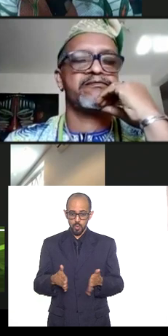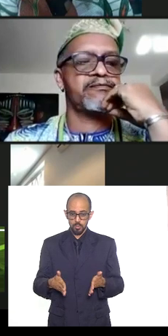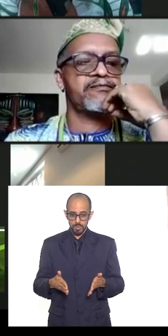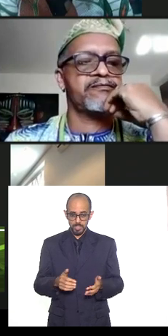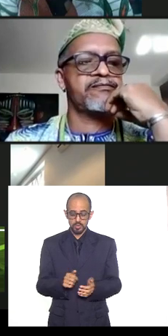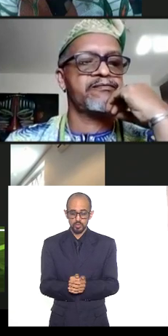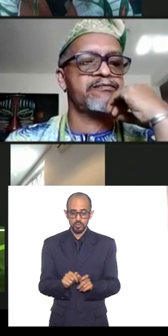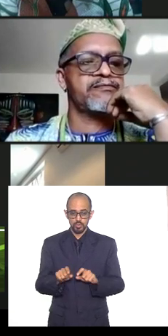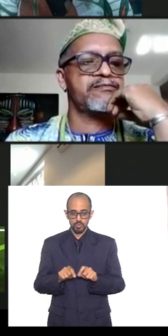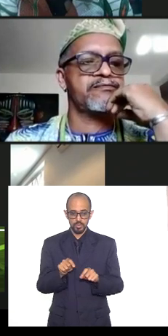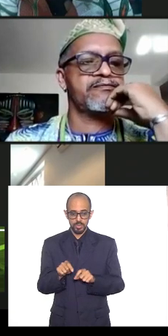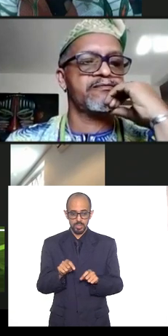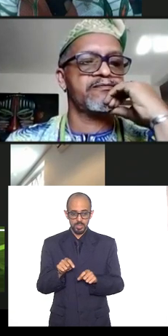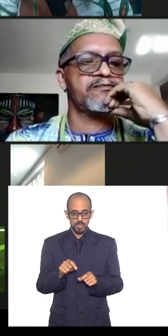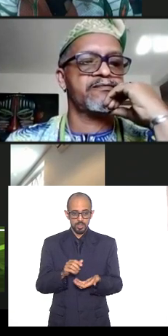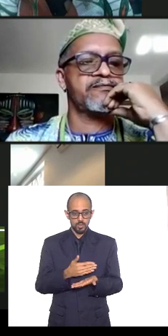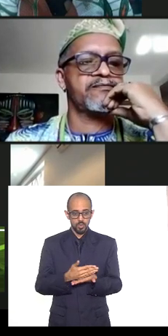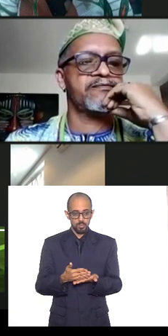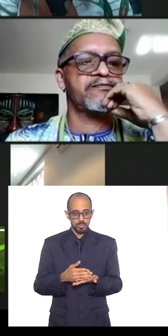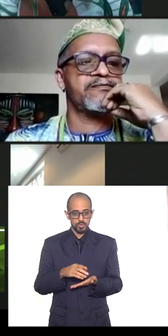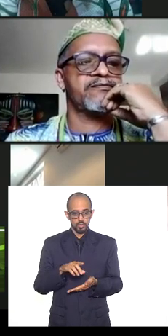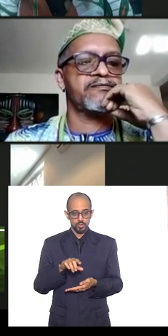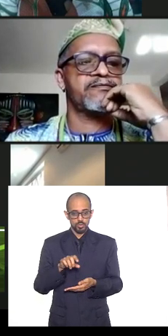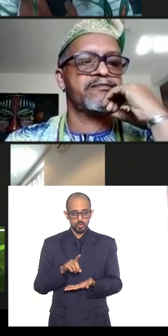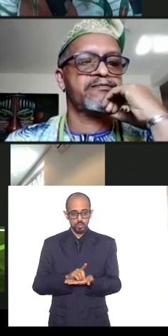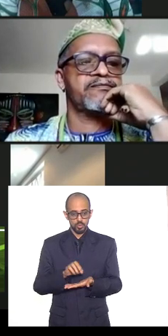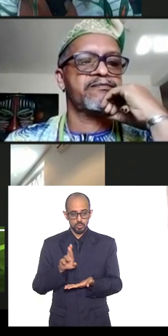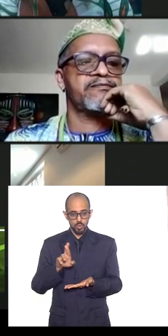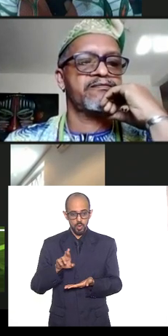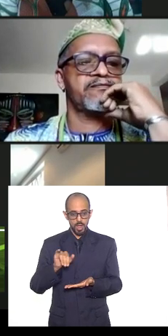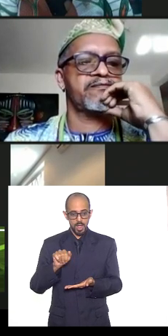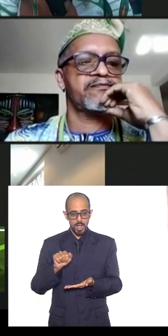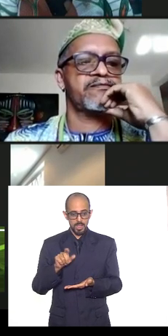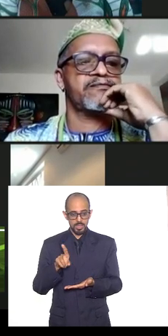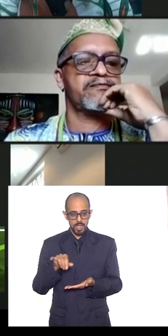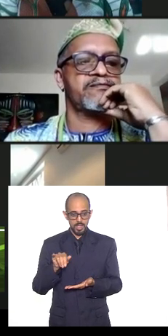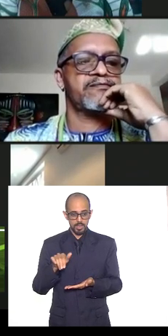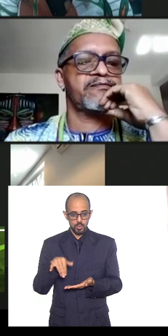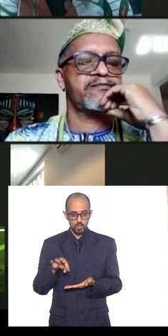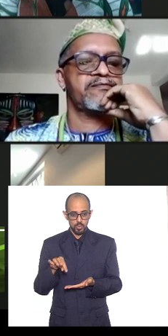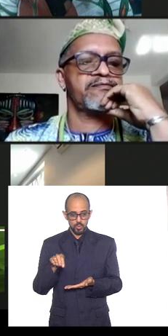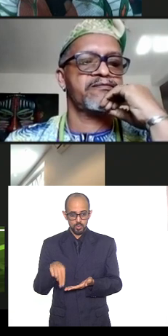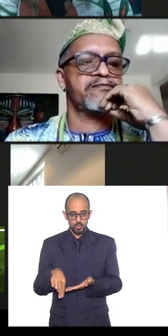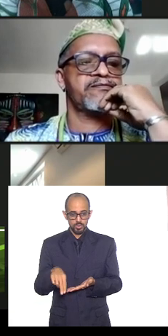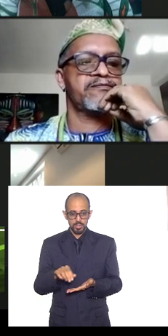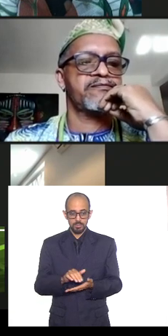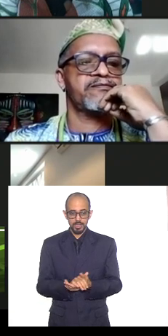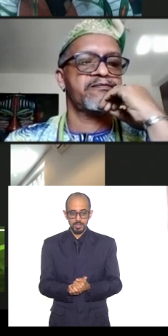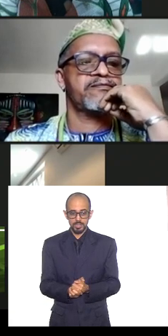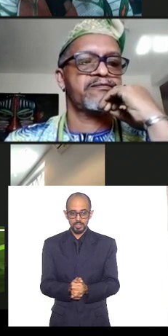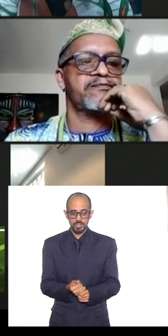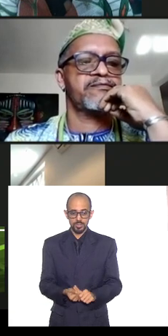tamboleira para suas considerações a respeito das ponderações apresentadas para os senhores deputados